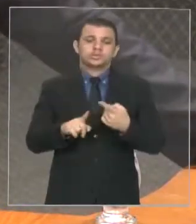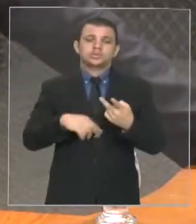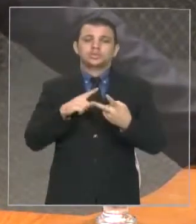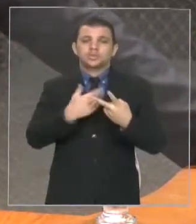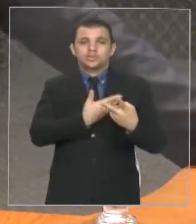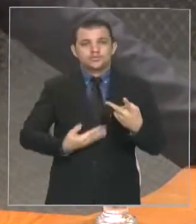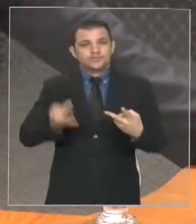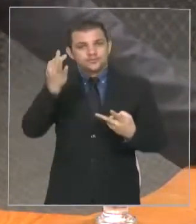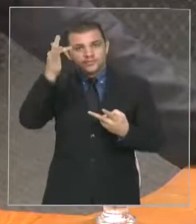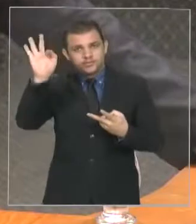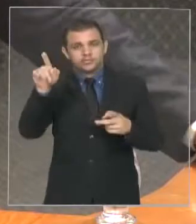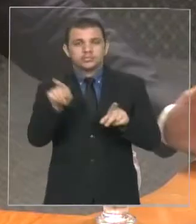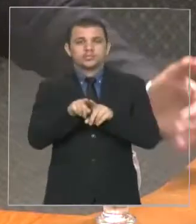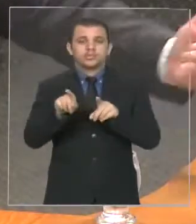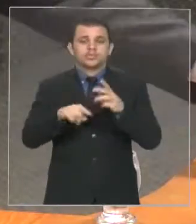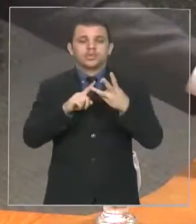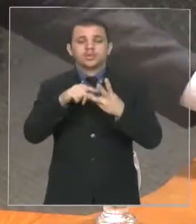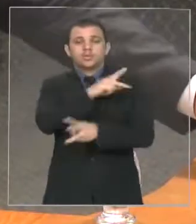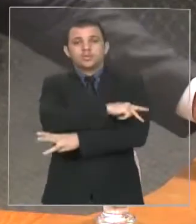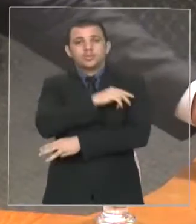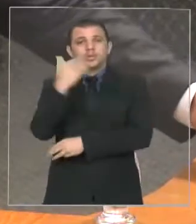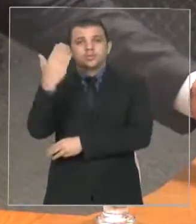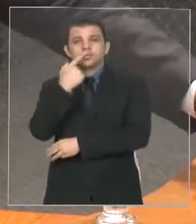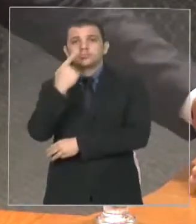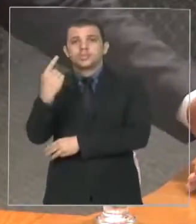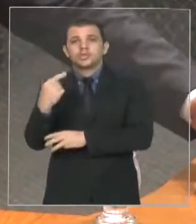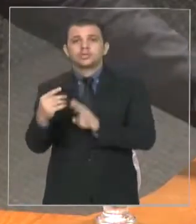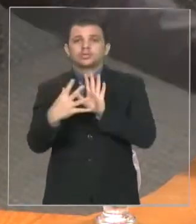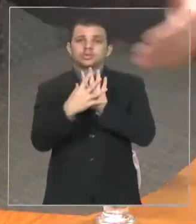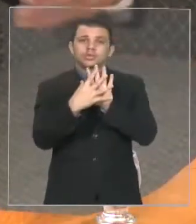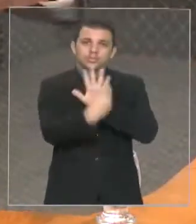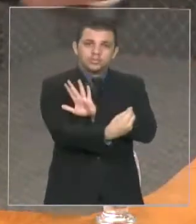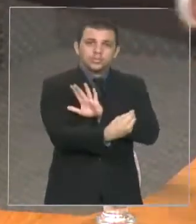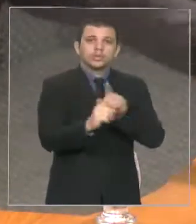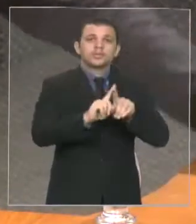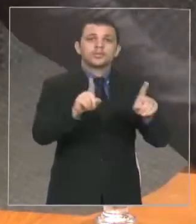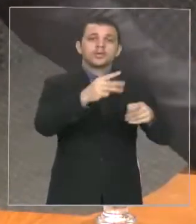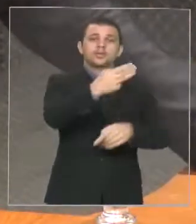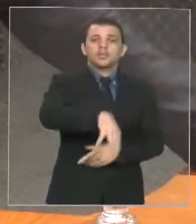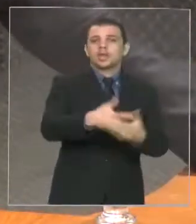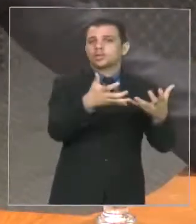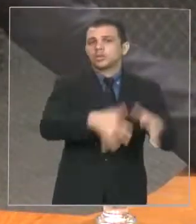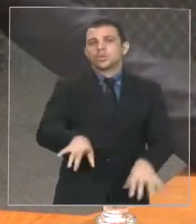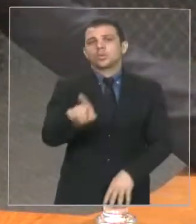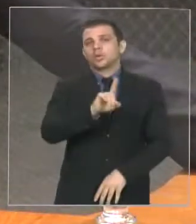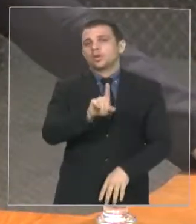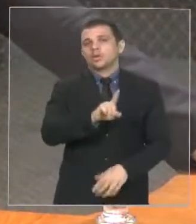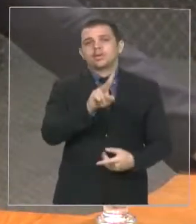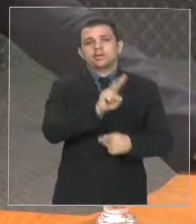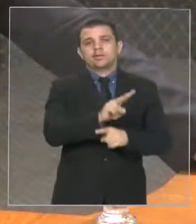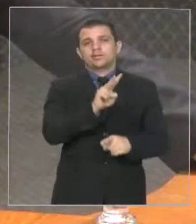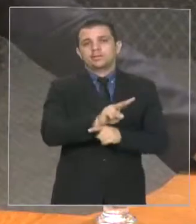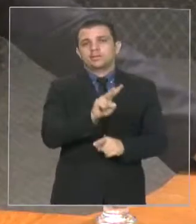aqui do lado dê exemplo, e o Maranhão se recusa a defender o que é tão propalada